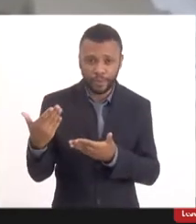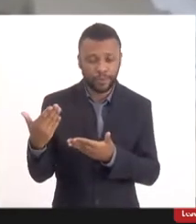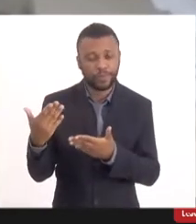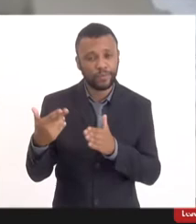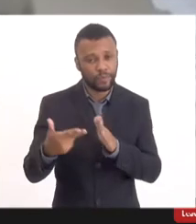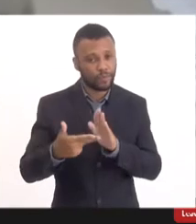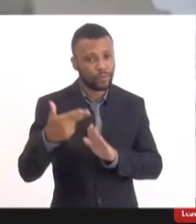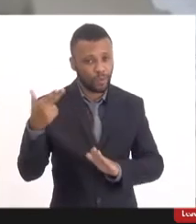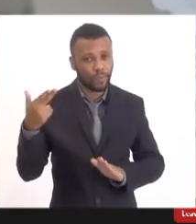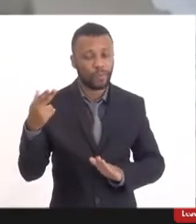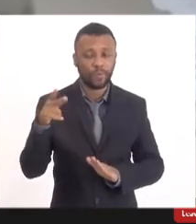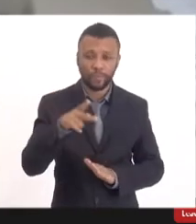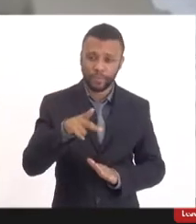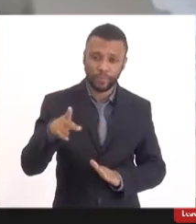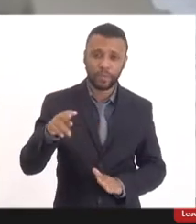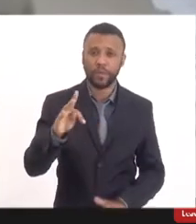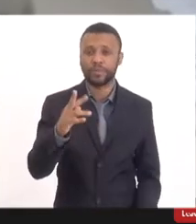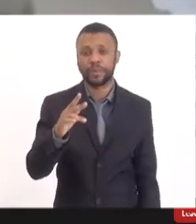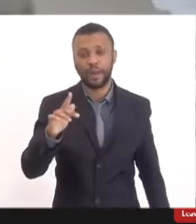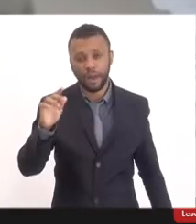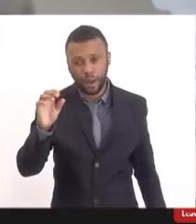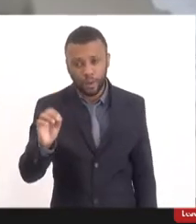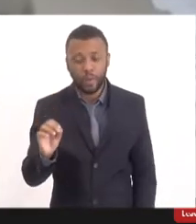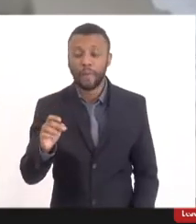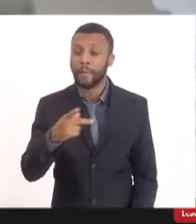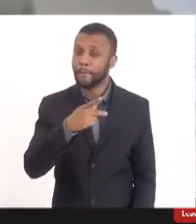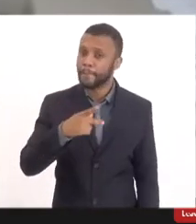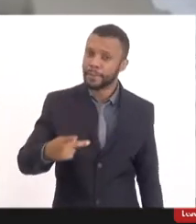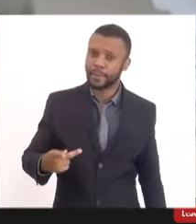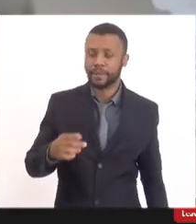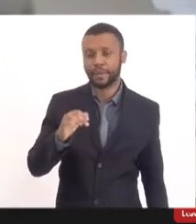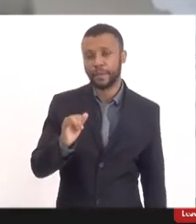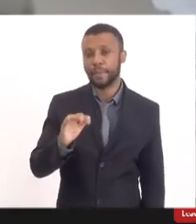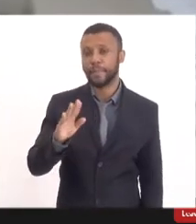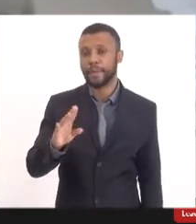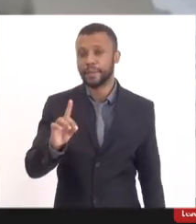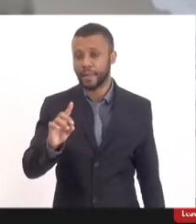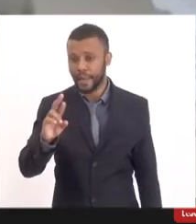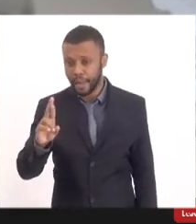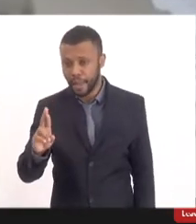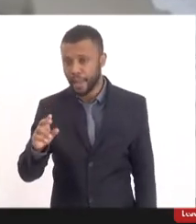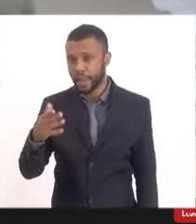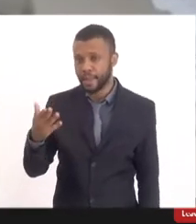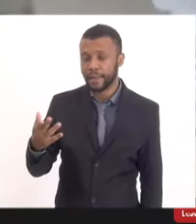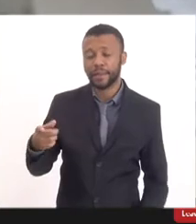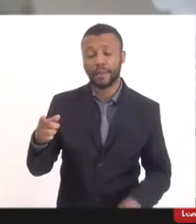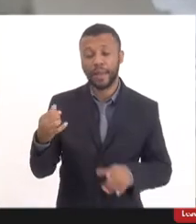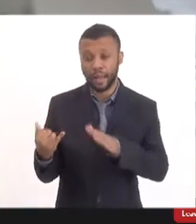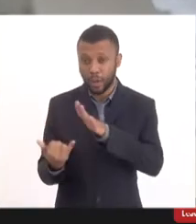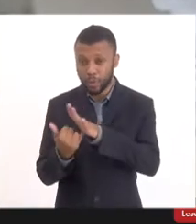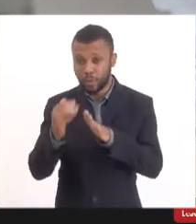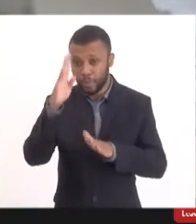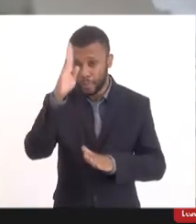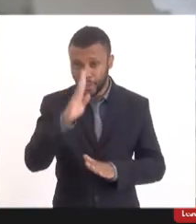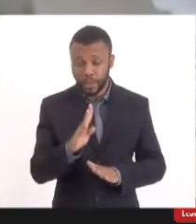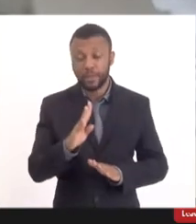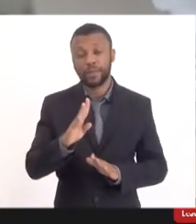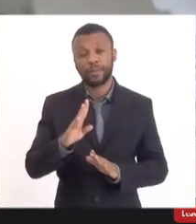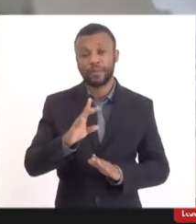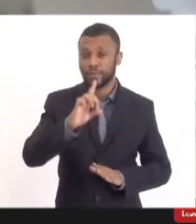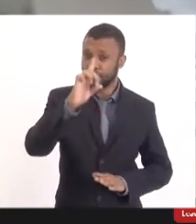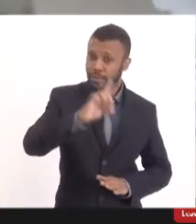Vieira, presidente do IBDR, o qual represento nesta audiência, e o IBDR é o Instituto Brasileiro de Direito e